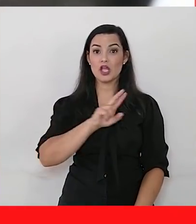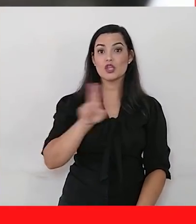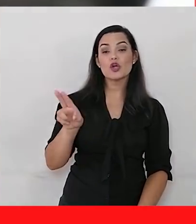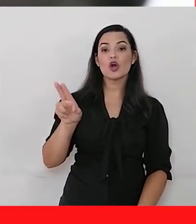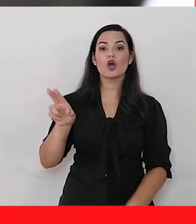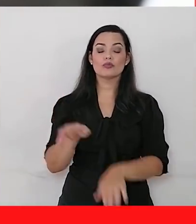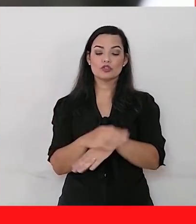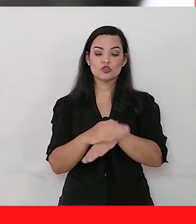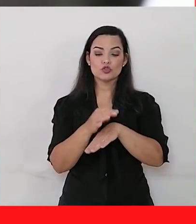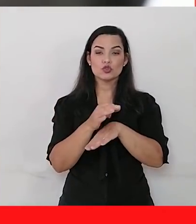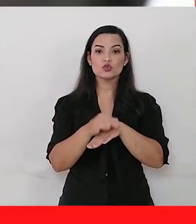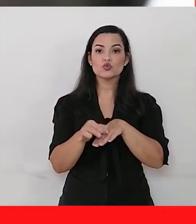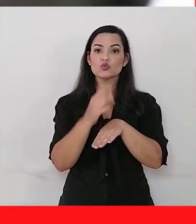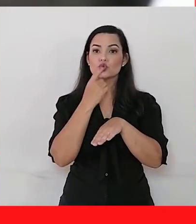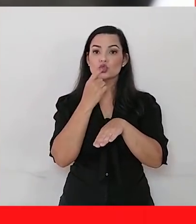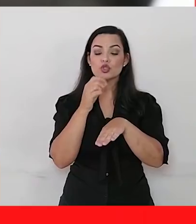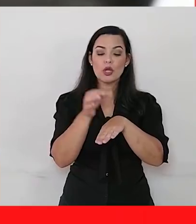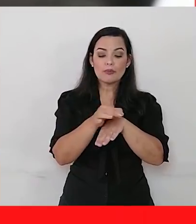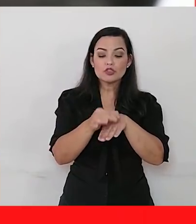Joaninha que perdeu as pintinhas.